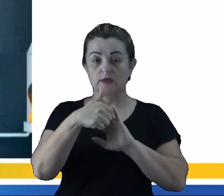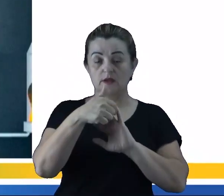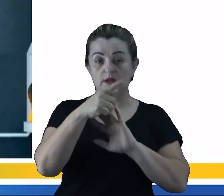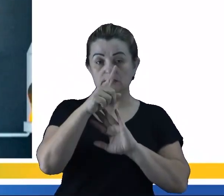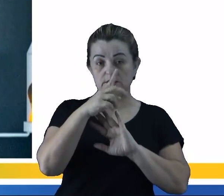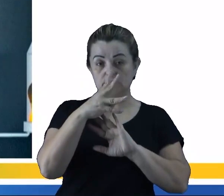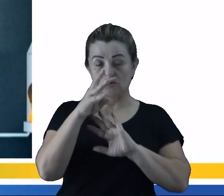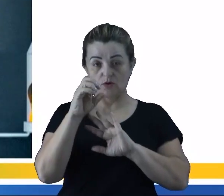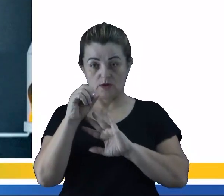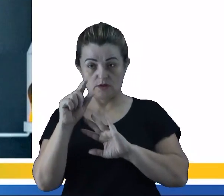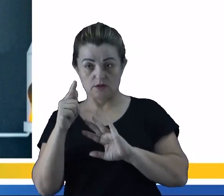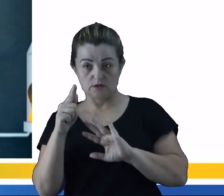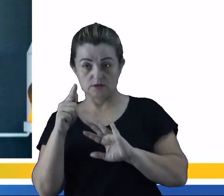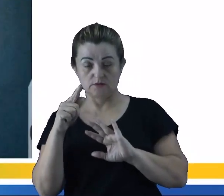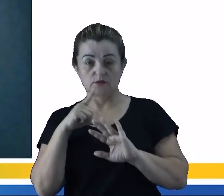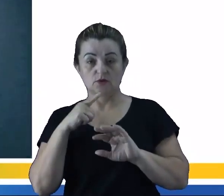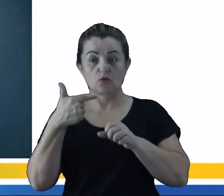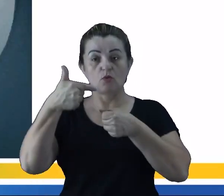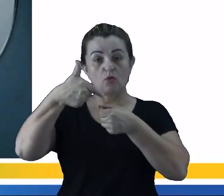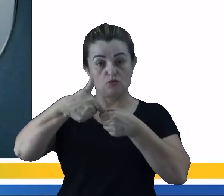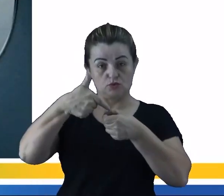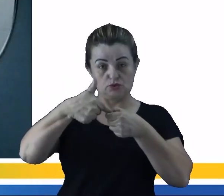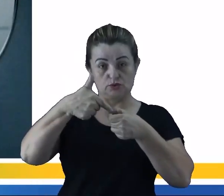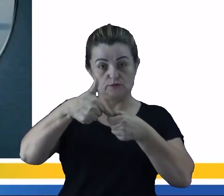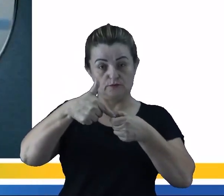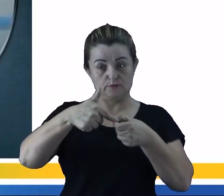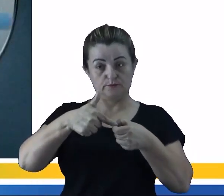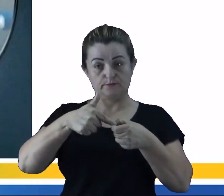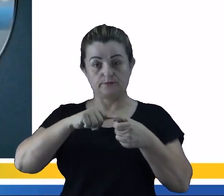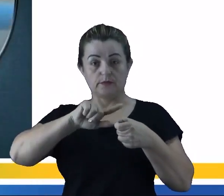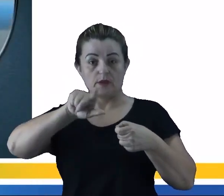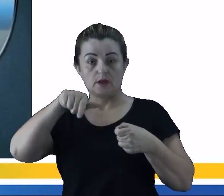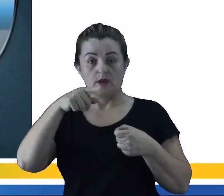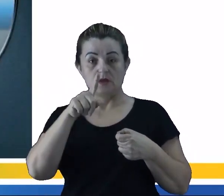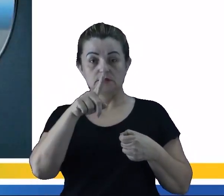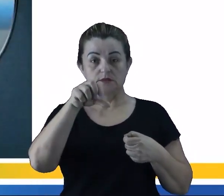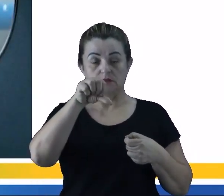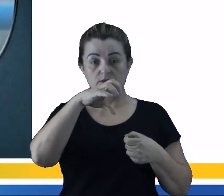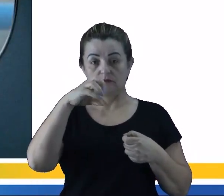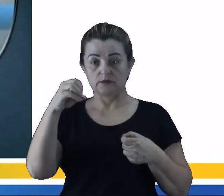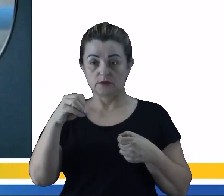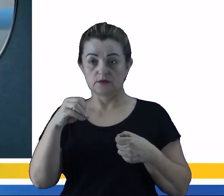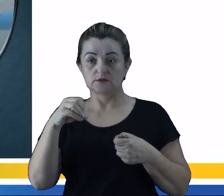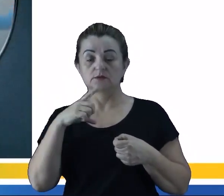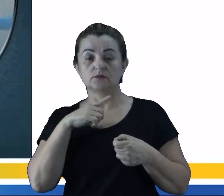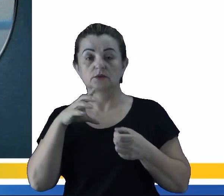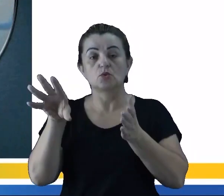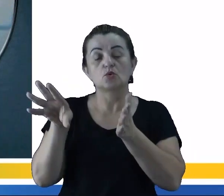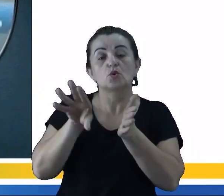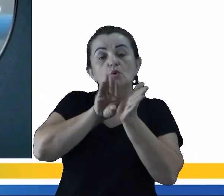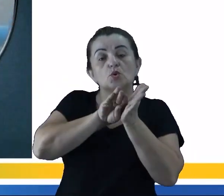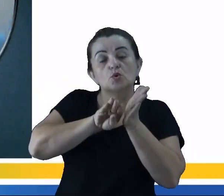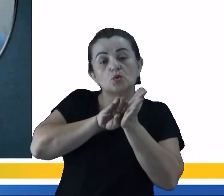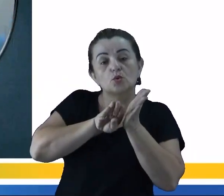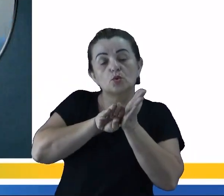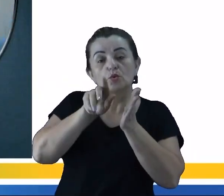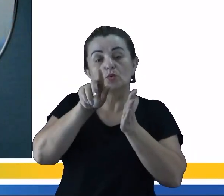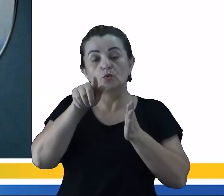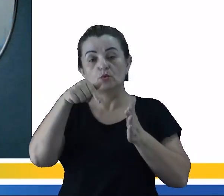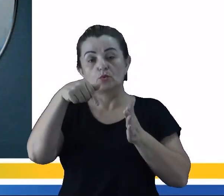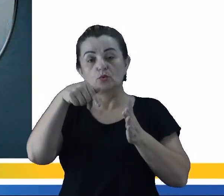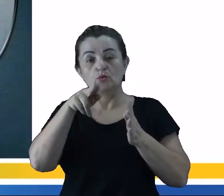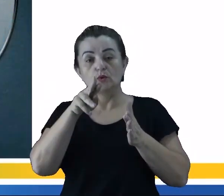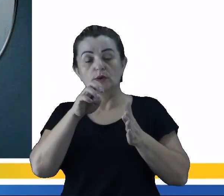graus, a gente vai ter o combustível para os carros. A 190 graus, a gente consegue remover ali o querosene, que é